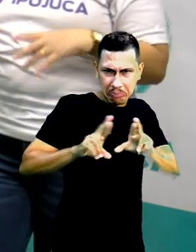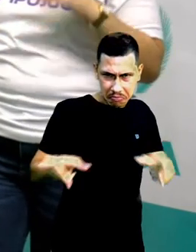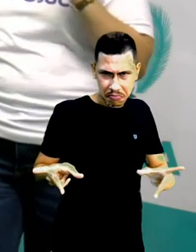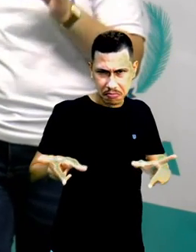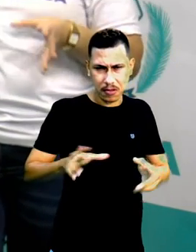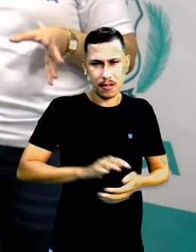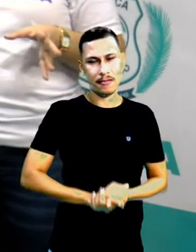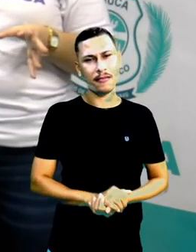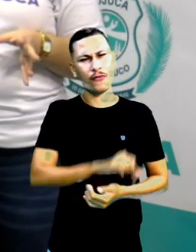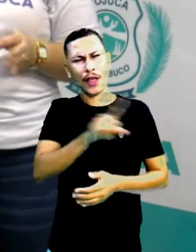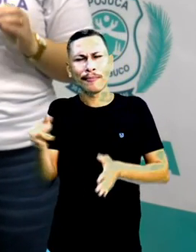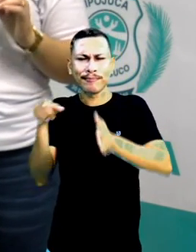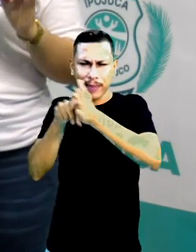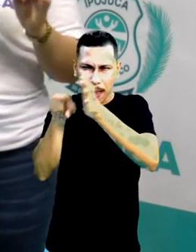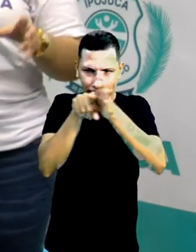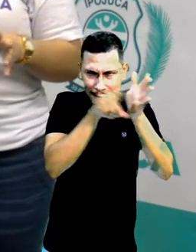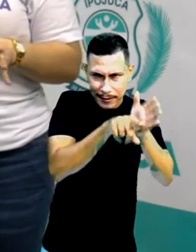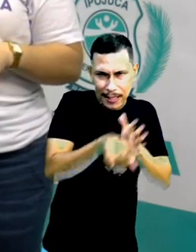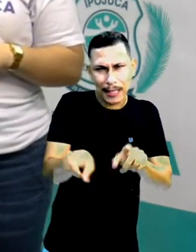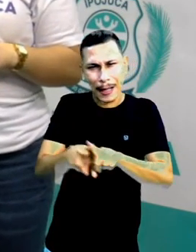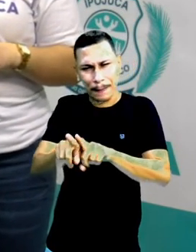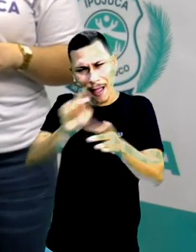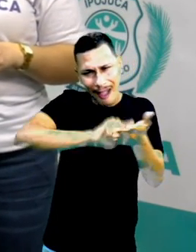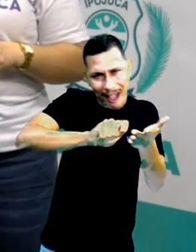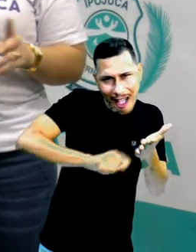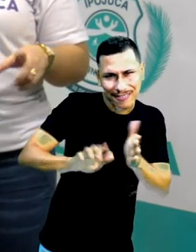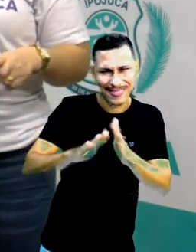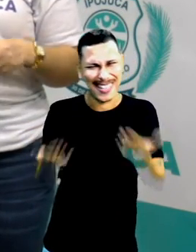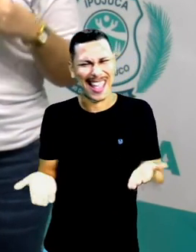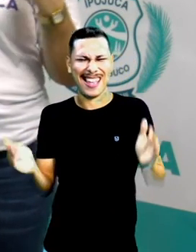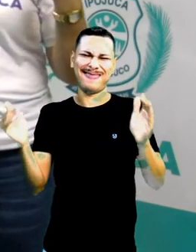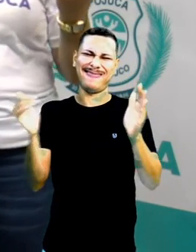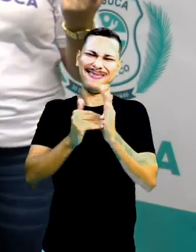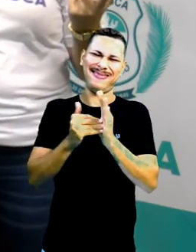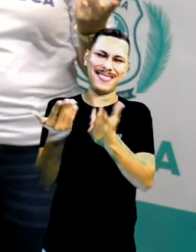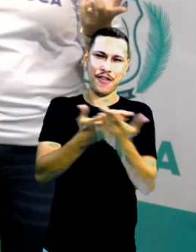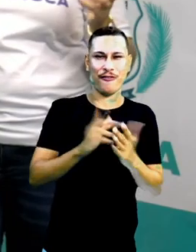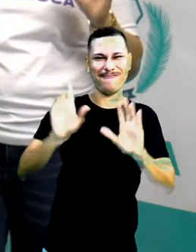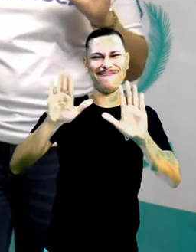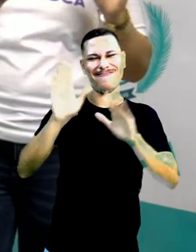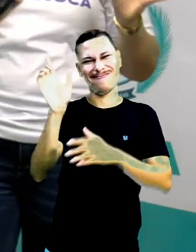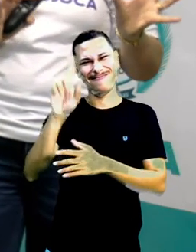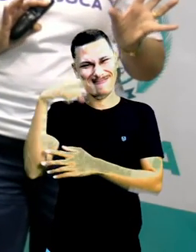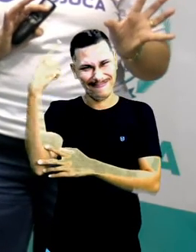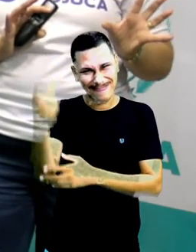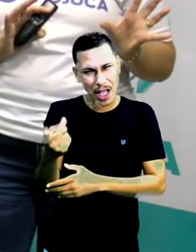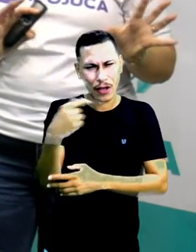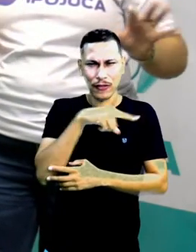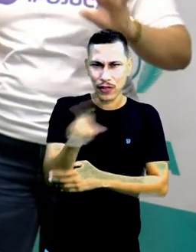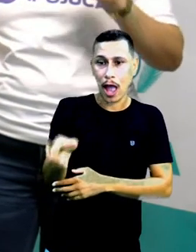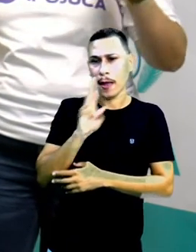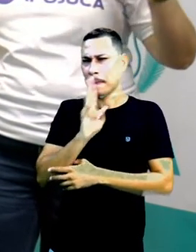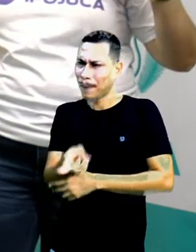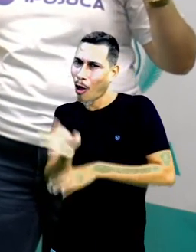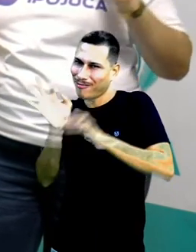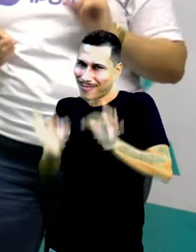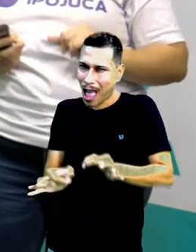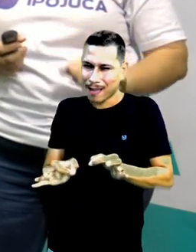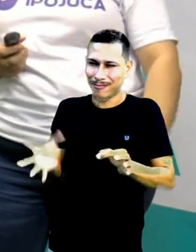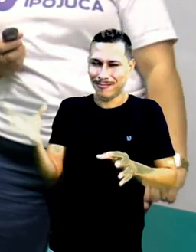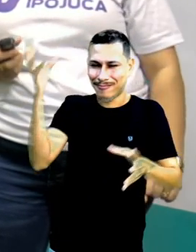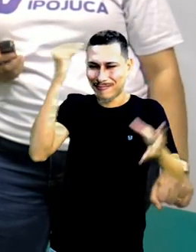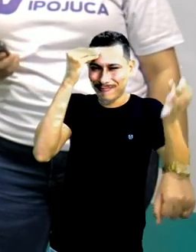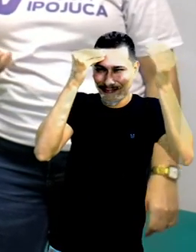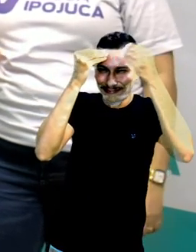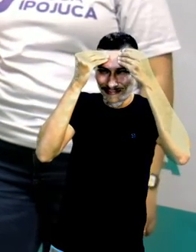Então, eu quero que vocês pesquisem, anotem tudo no caderno e até a próxima aula que estejam com essa resposta bem fresquinha